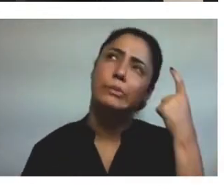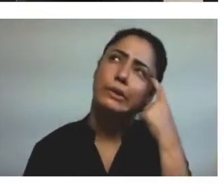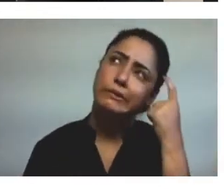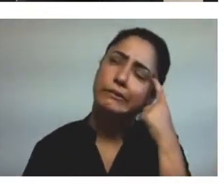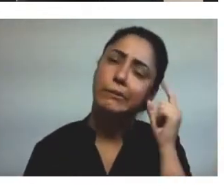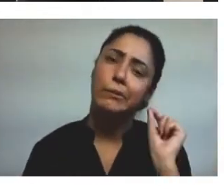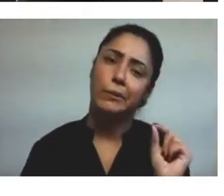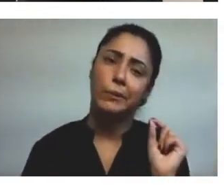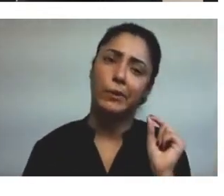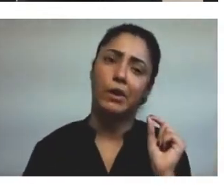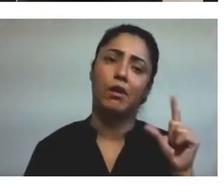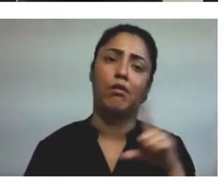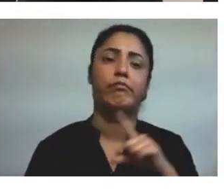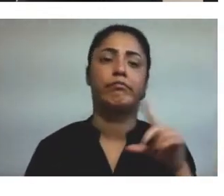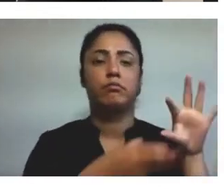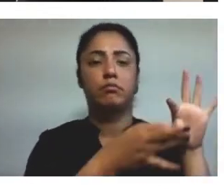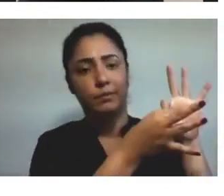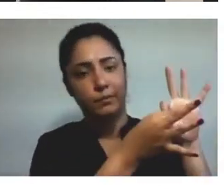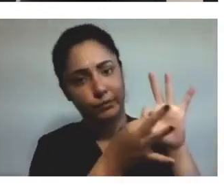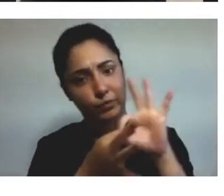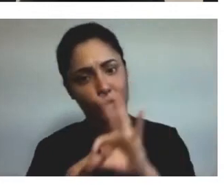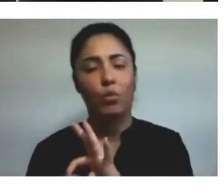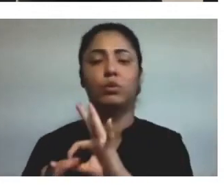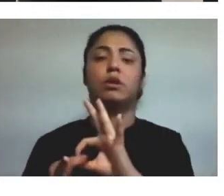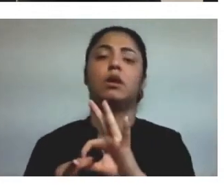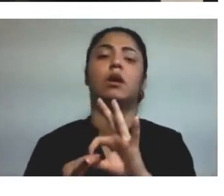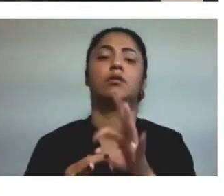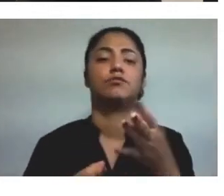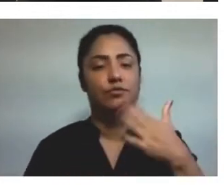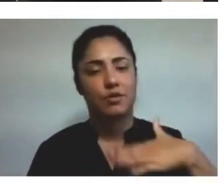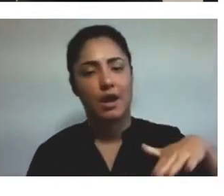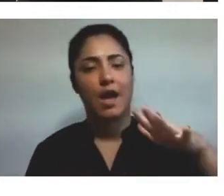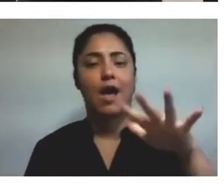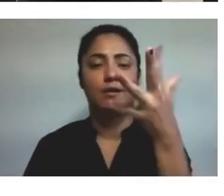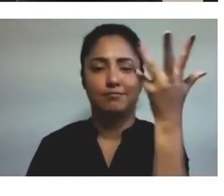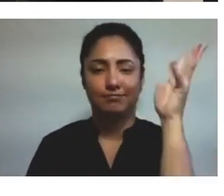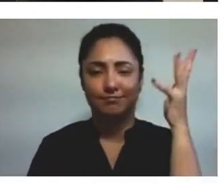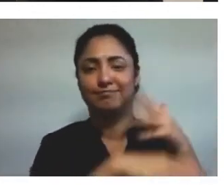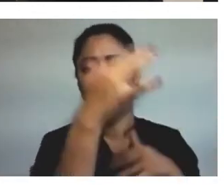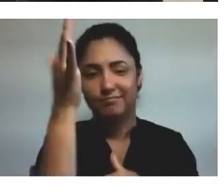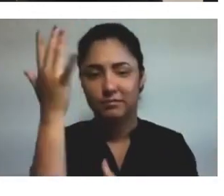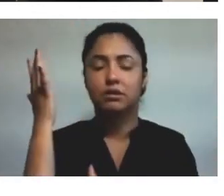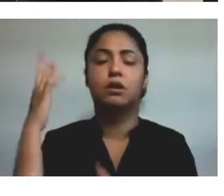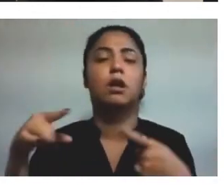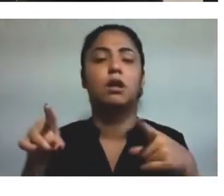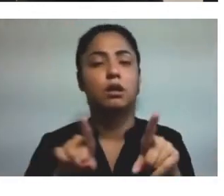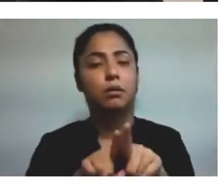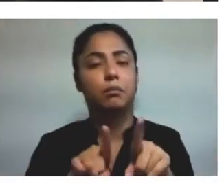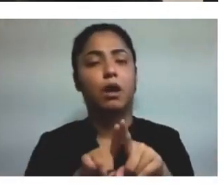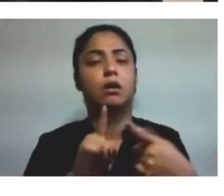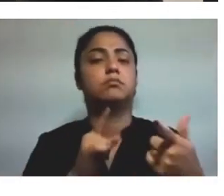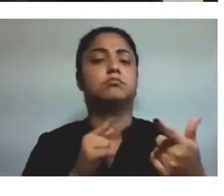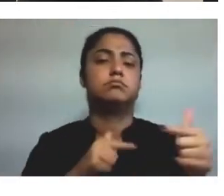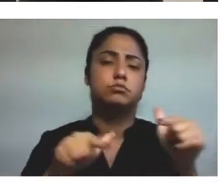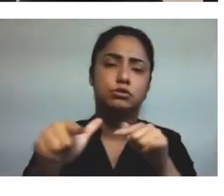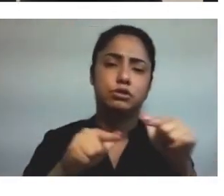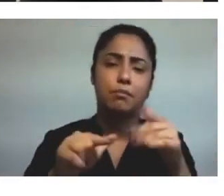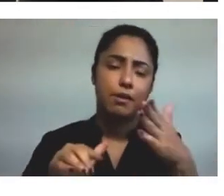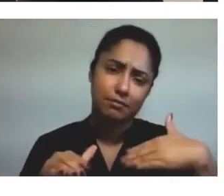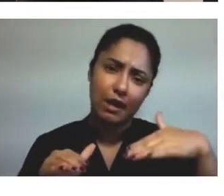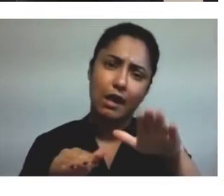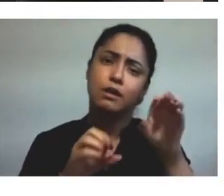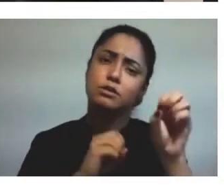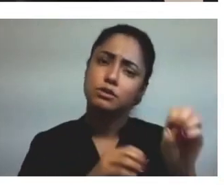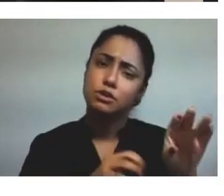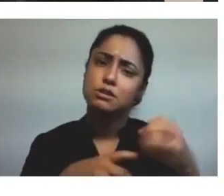contextualizar um pouco a química ambiental, o meio ambiente em si, as atividades de ensino e a